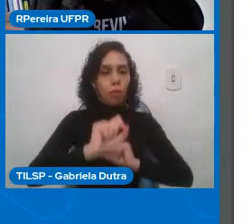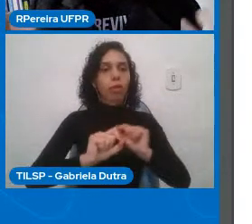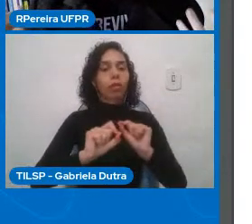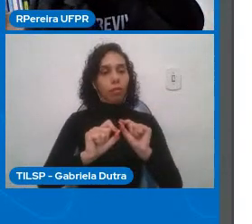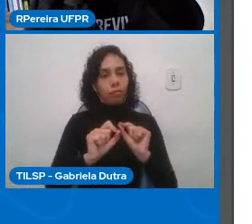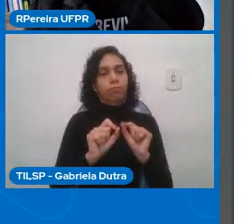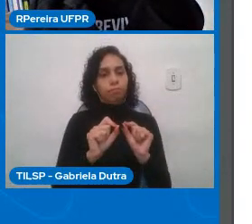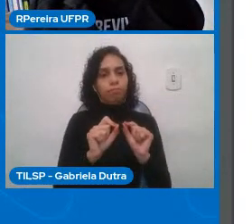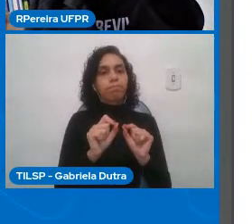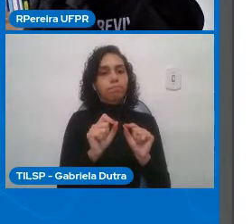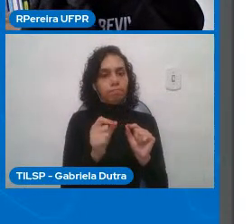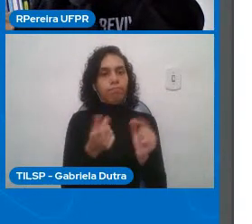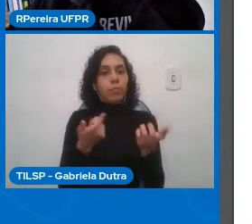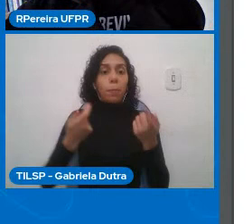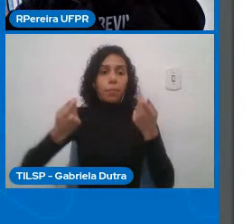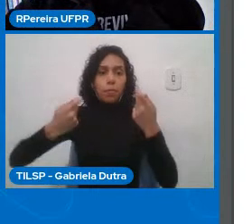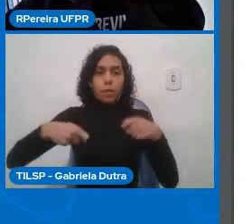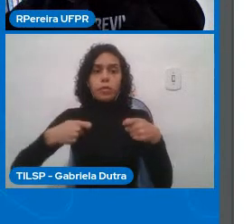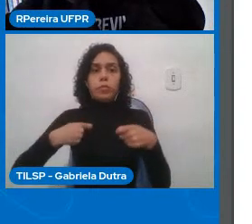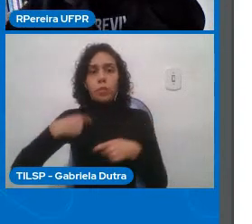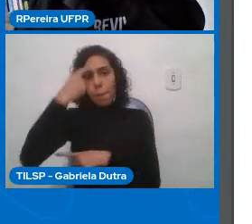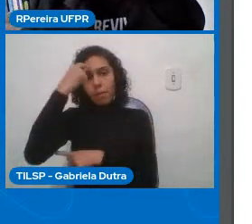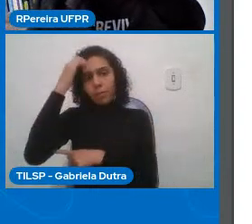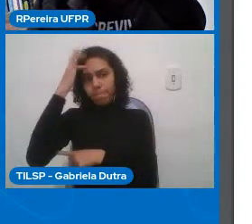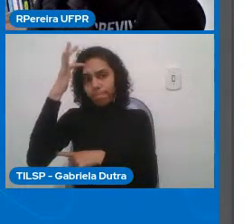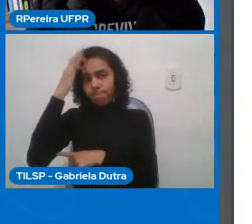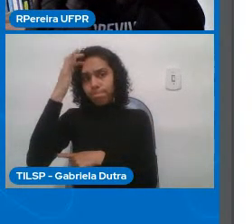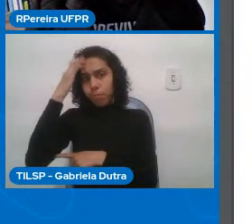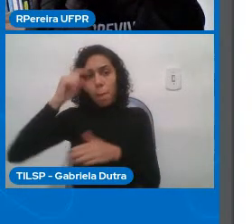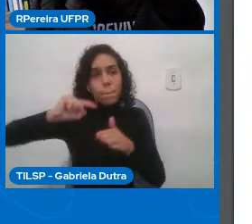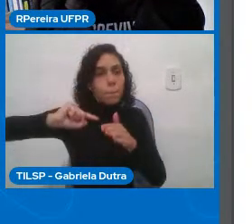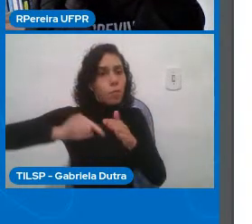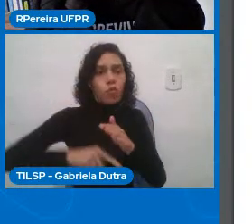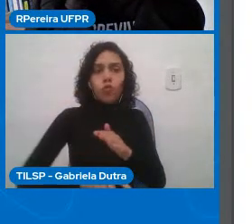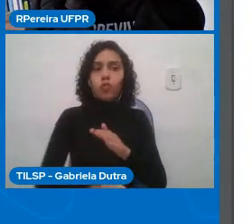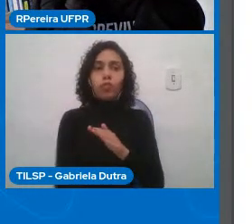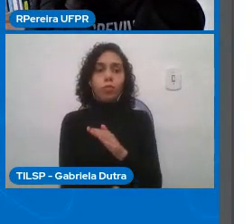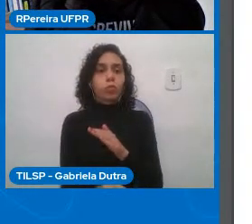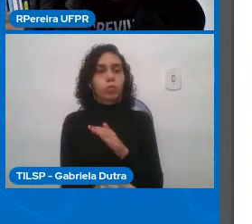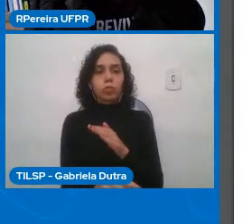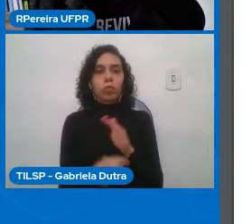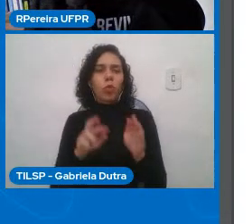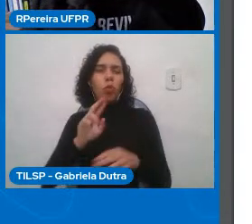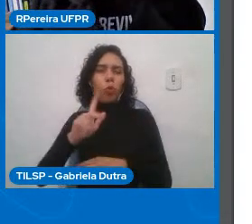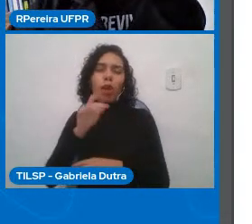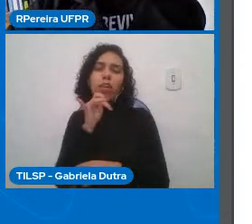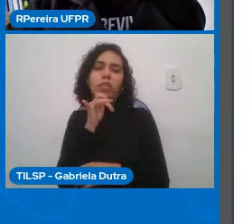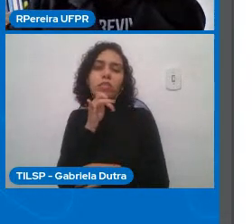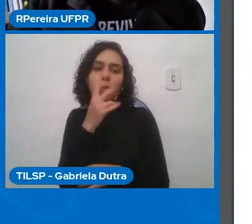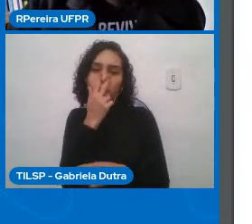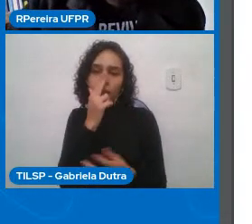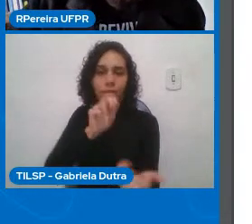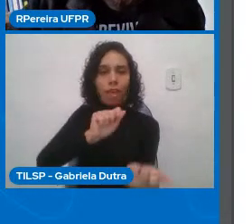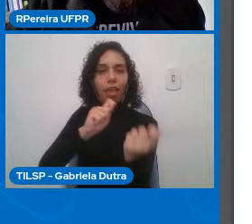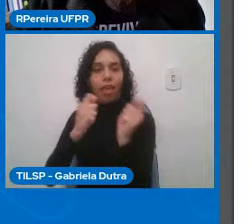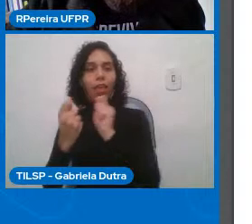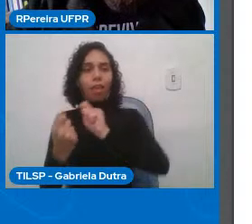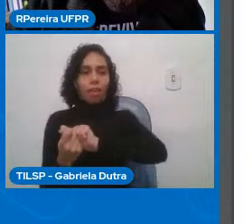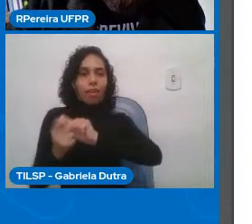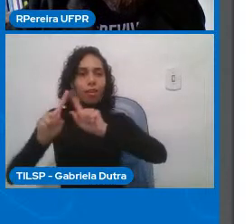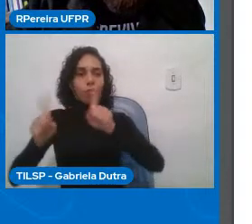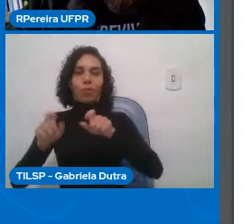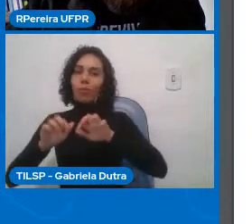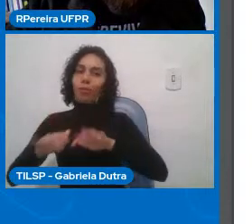mais profunda do que eu simplesmente estar traduzindo isso para uma modelagem computacional aqui quando